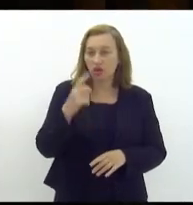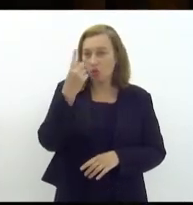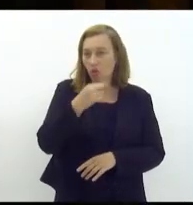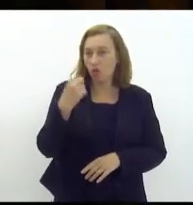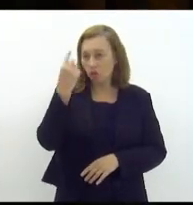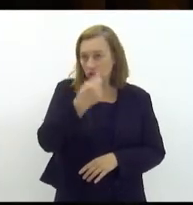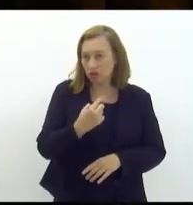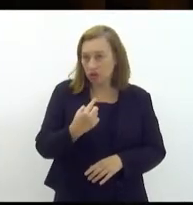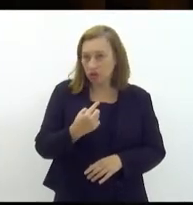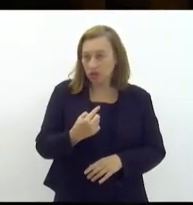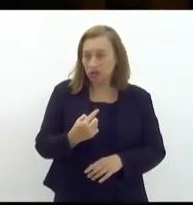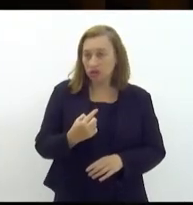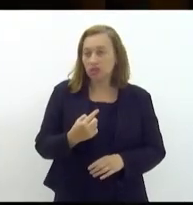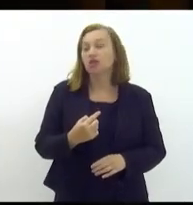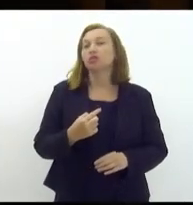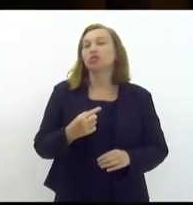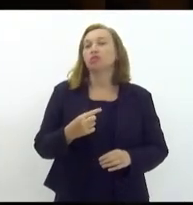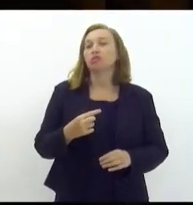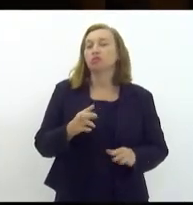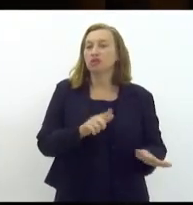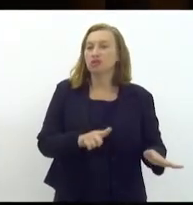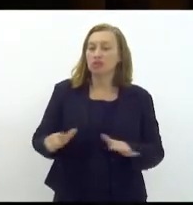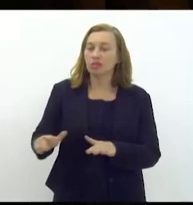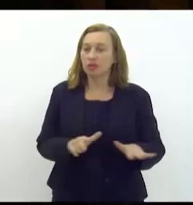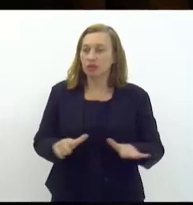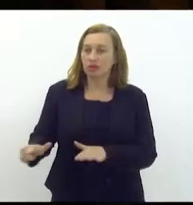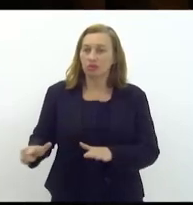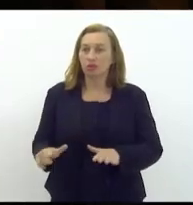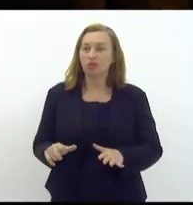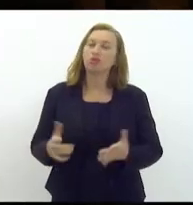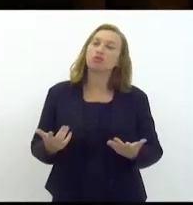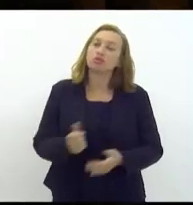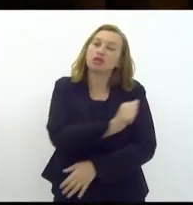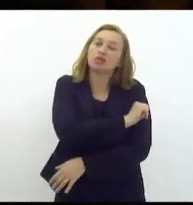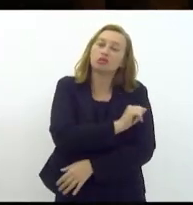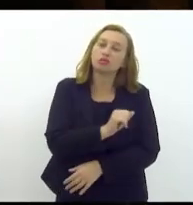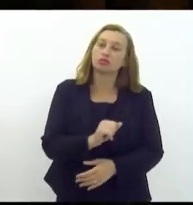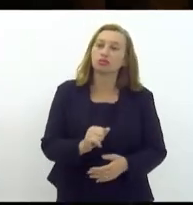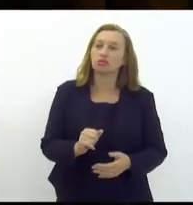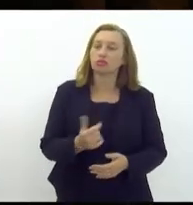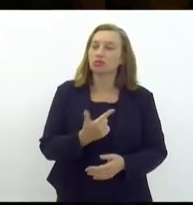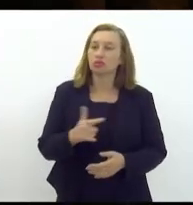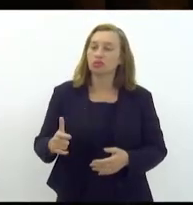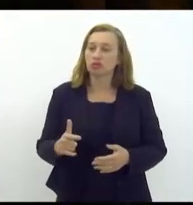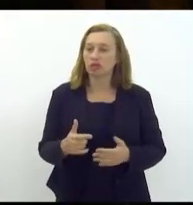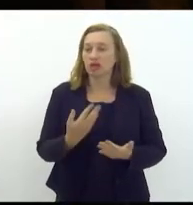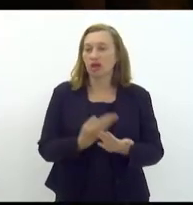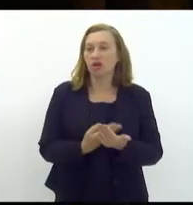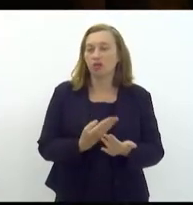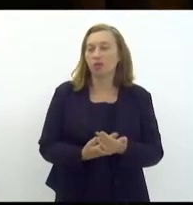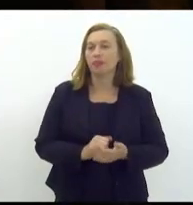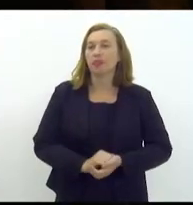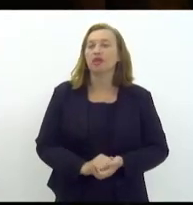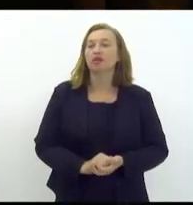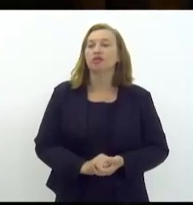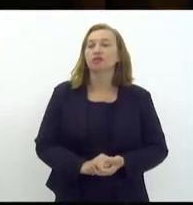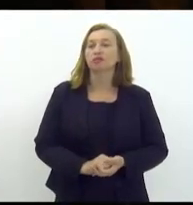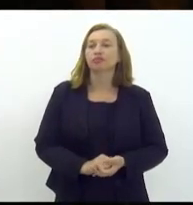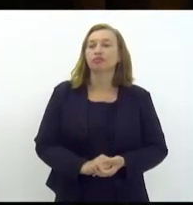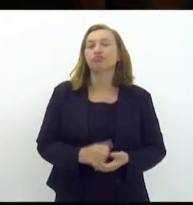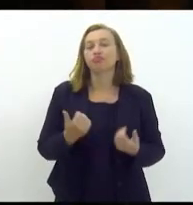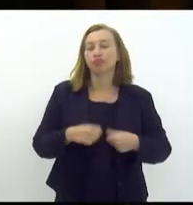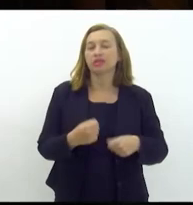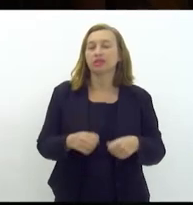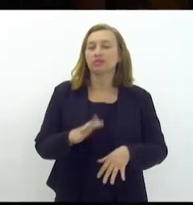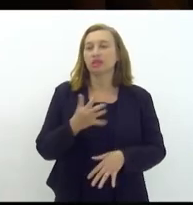extras por semana para garantir que os alunos não fiquem sem aula de forma emergencial se precisaria de